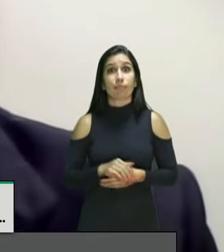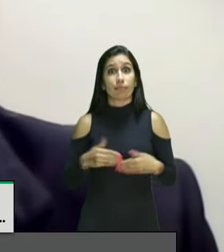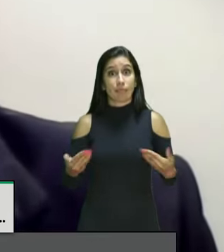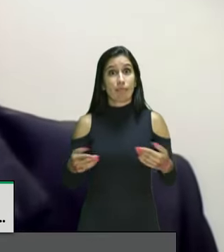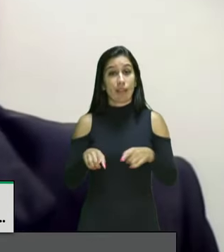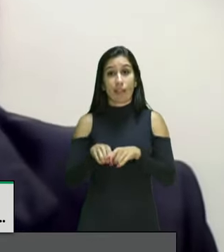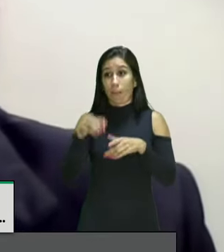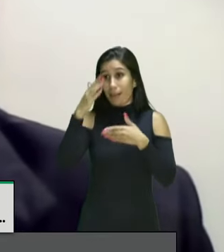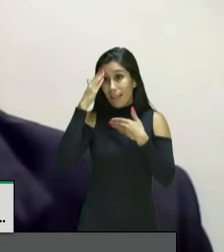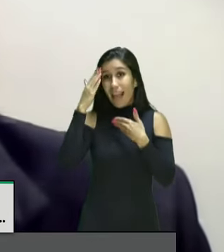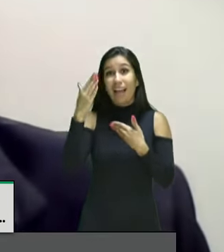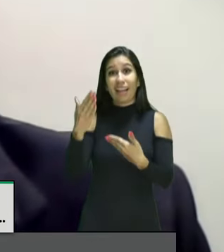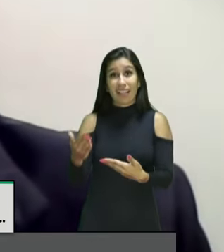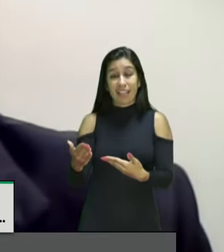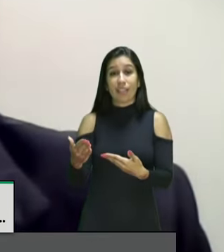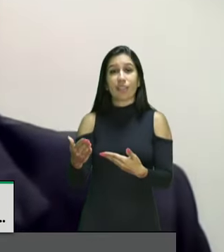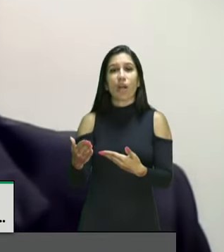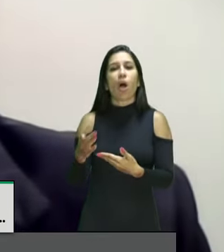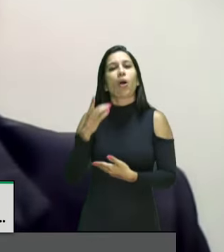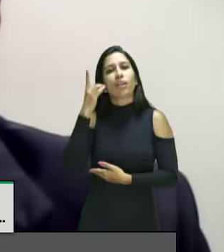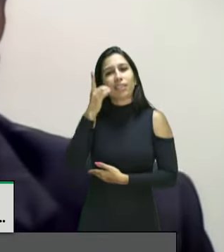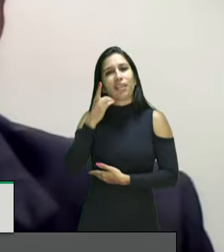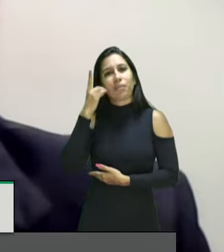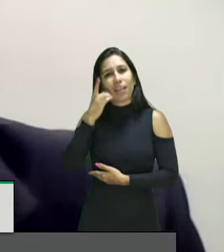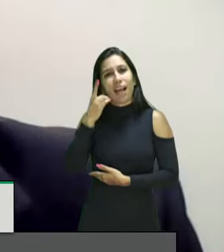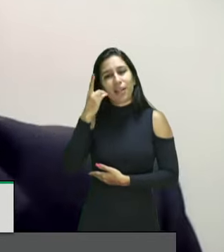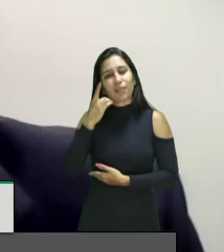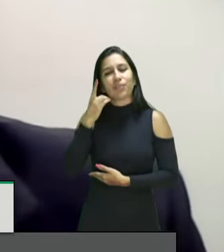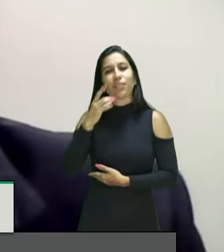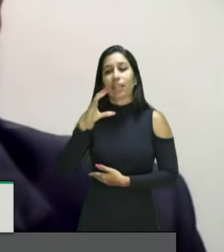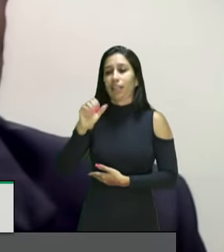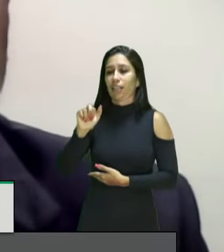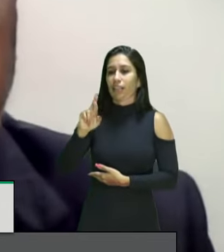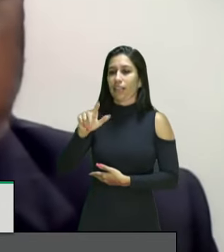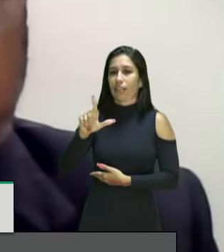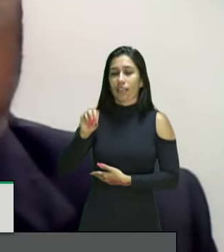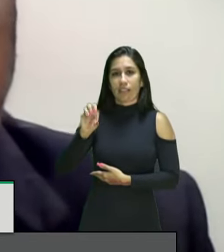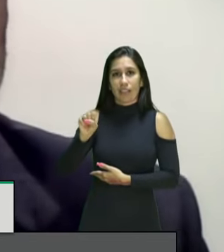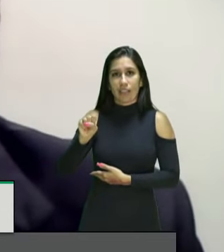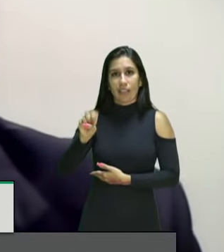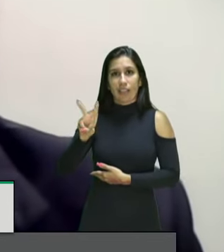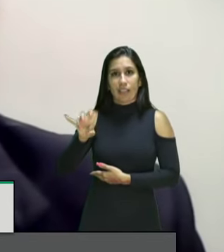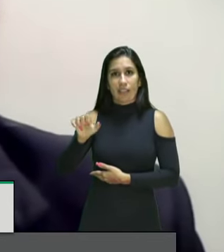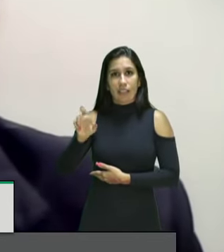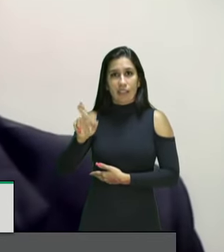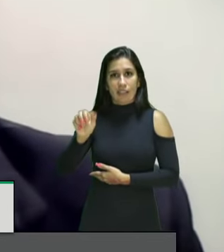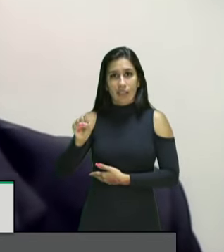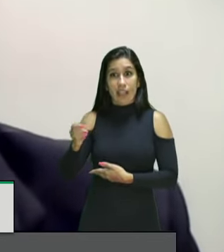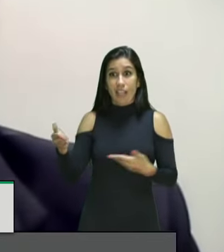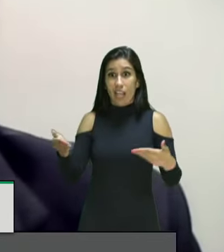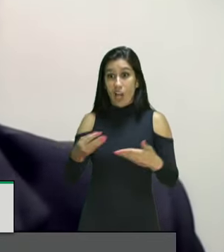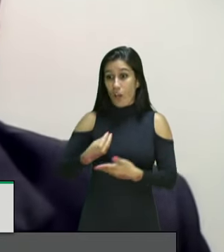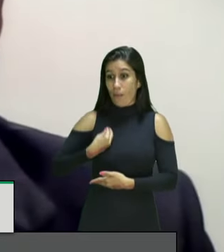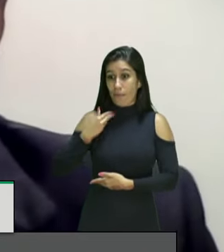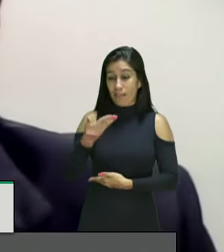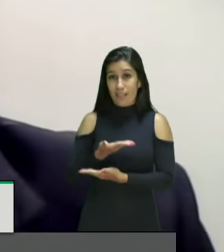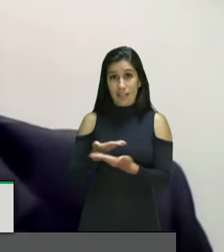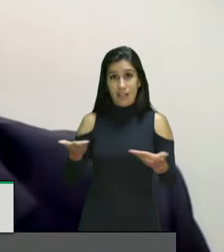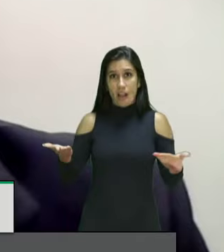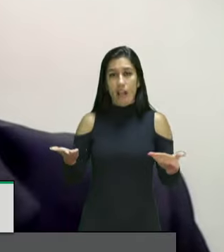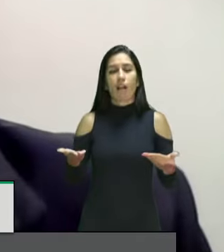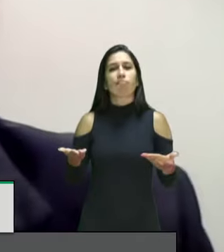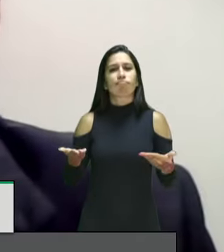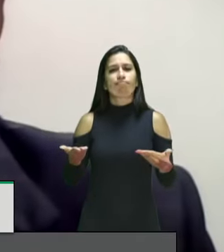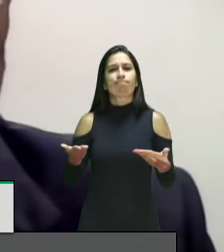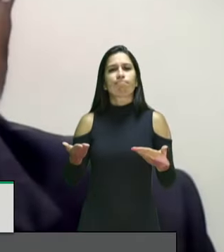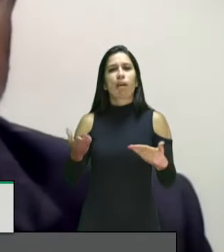especialmente, ao deputado Carlos Veras e ao senedismo deputado Bira do Pindaré, que está presidindo dessa audiência, parabenizo